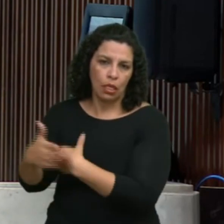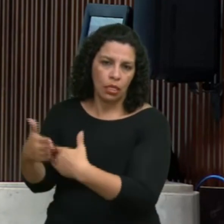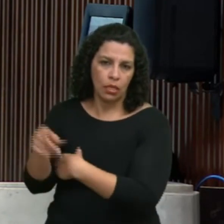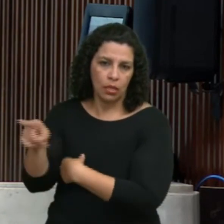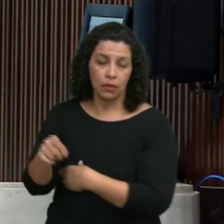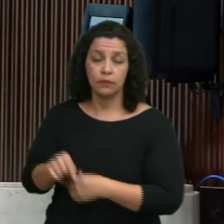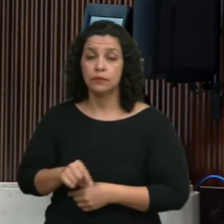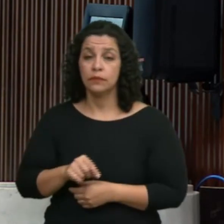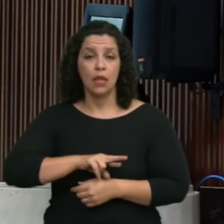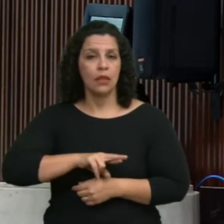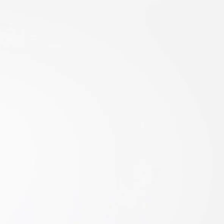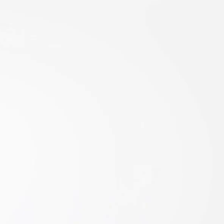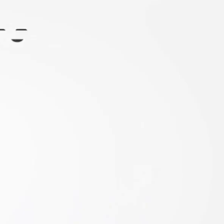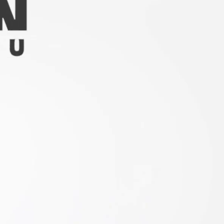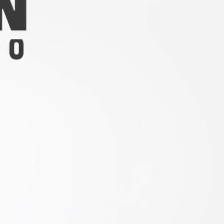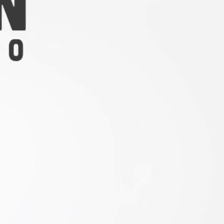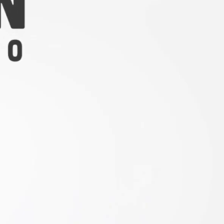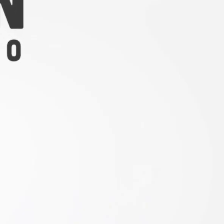Não aumento.